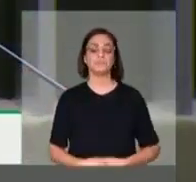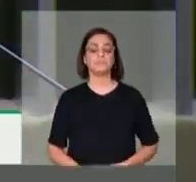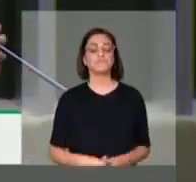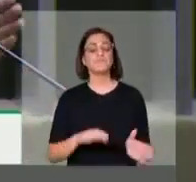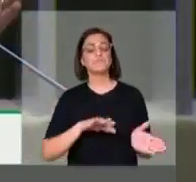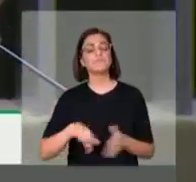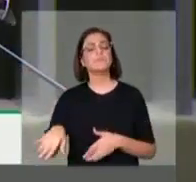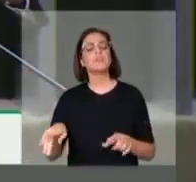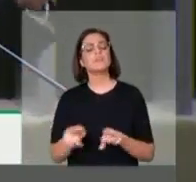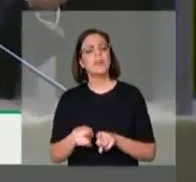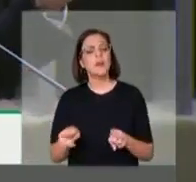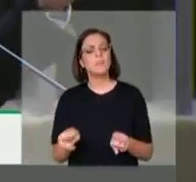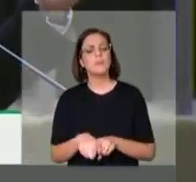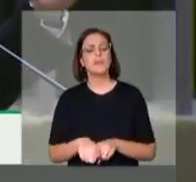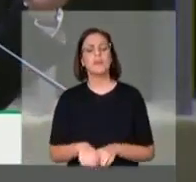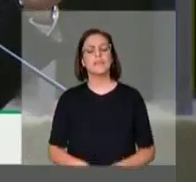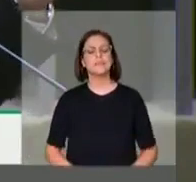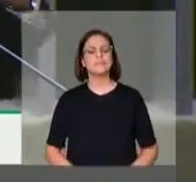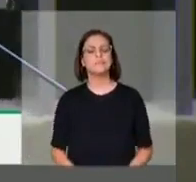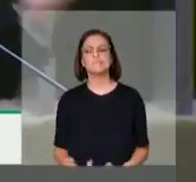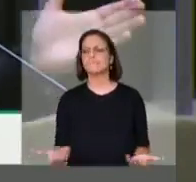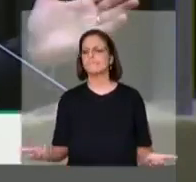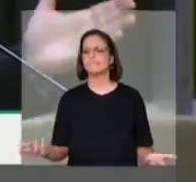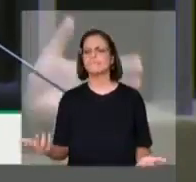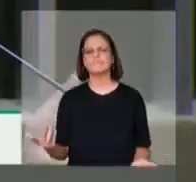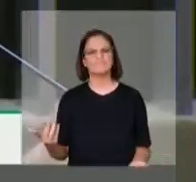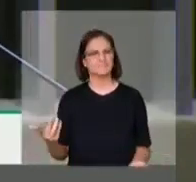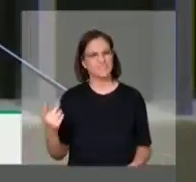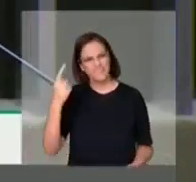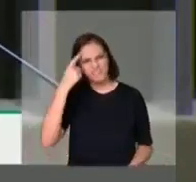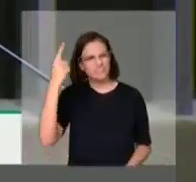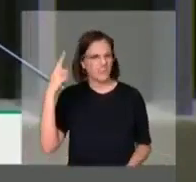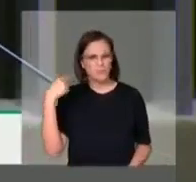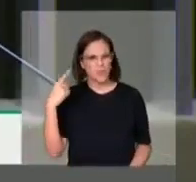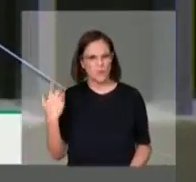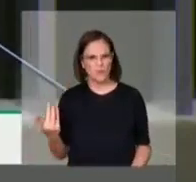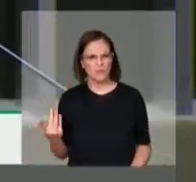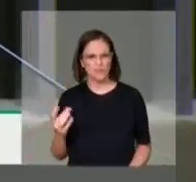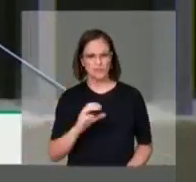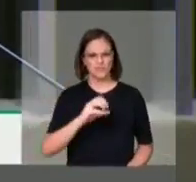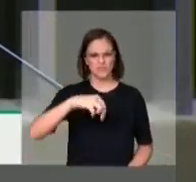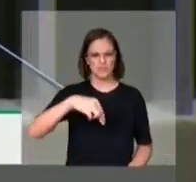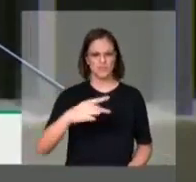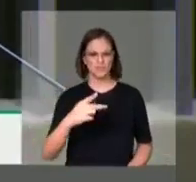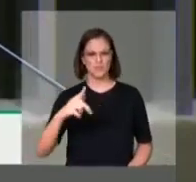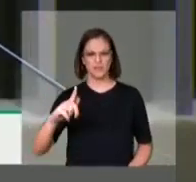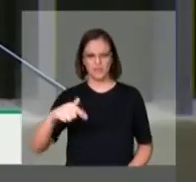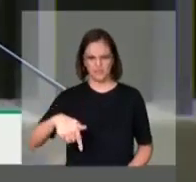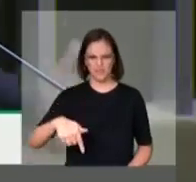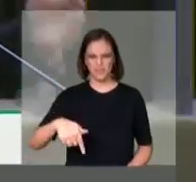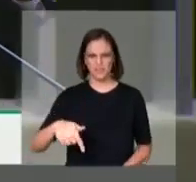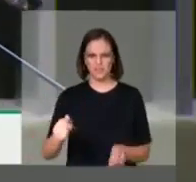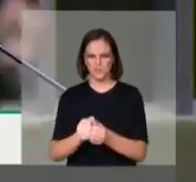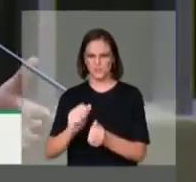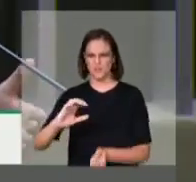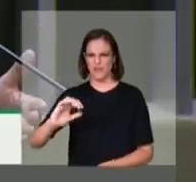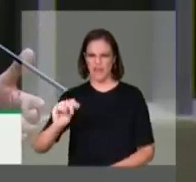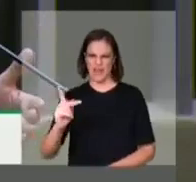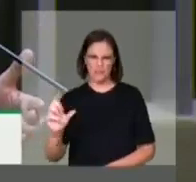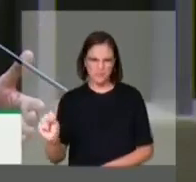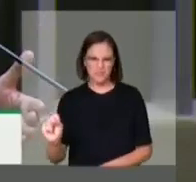agora essa ideia maluca de se fundir CNPq com a Capes. É uma ideia